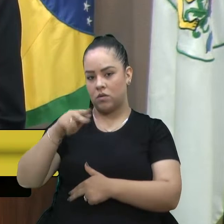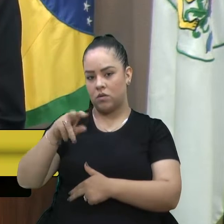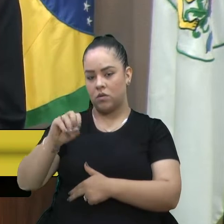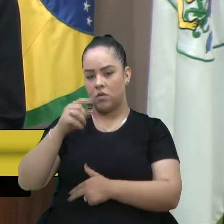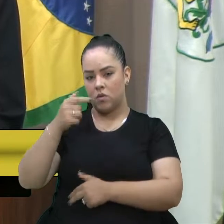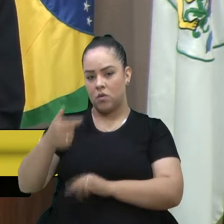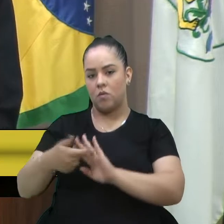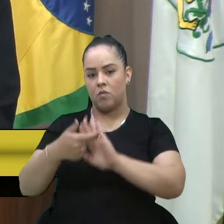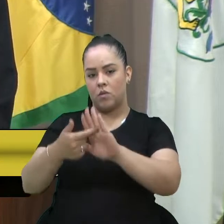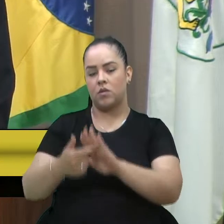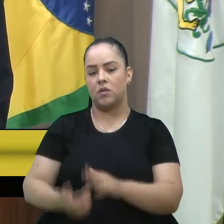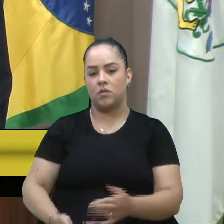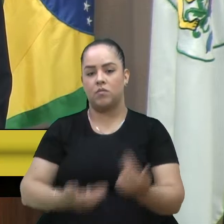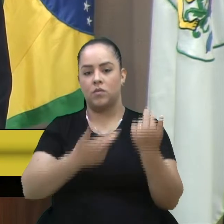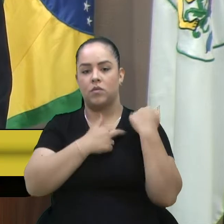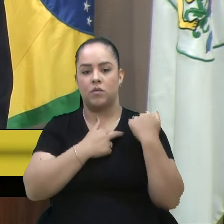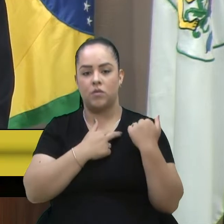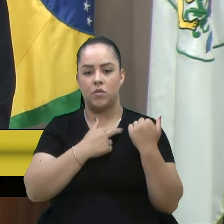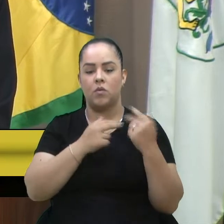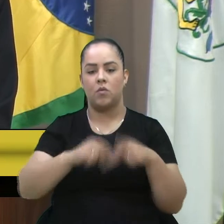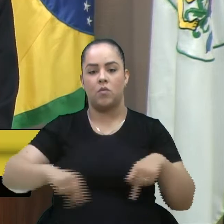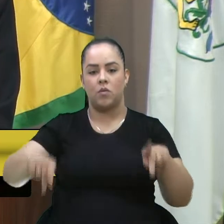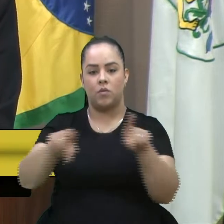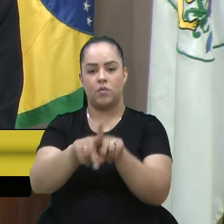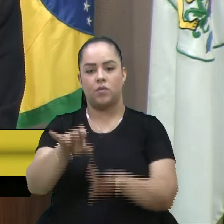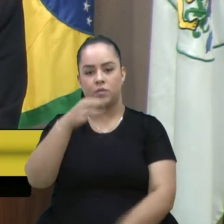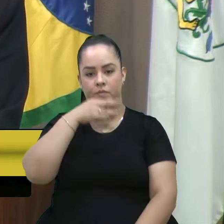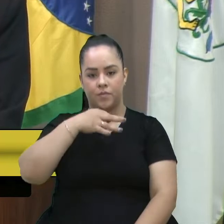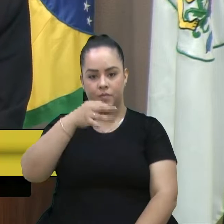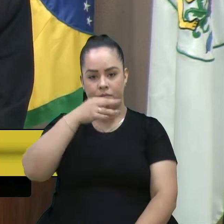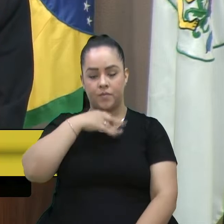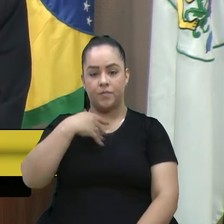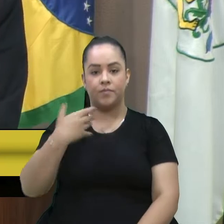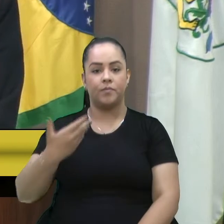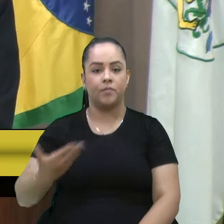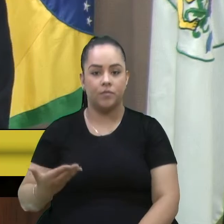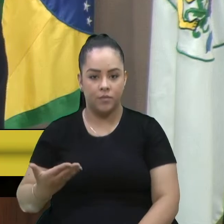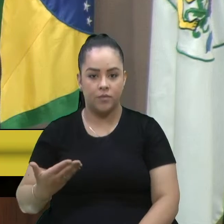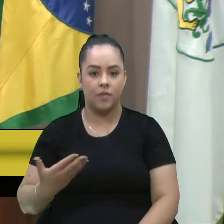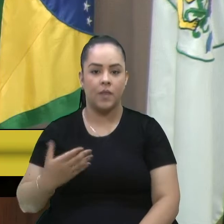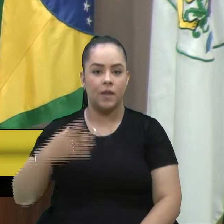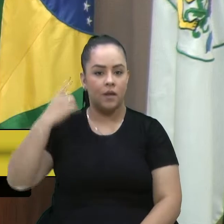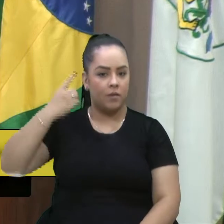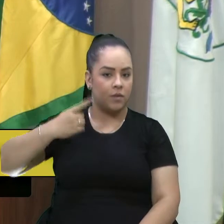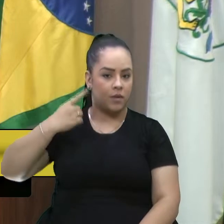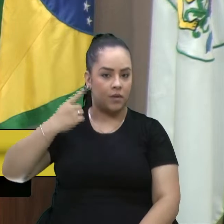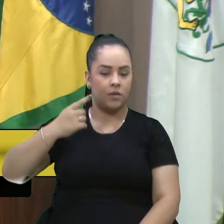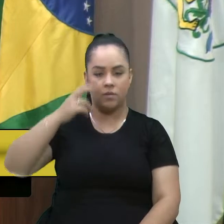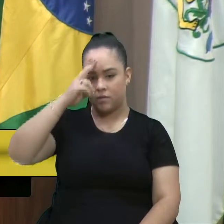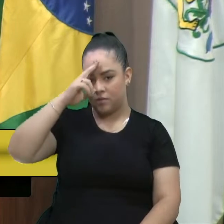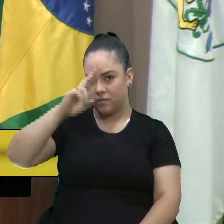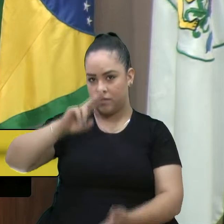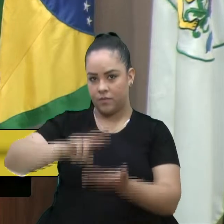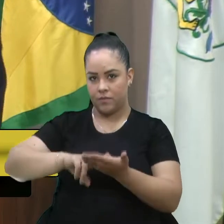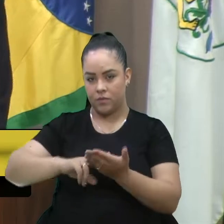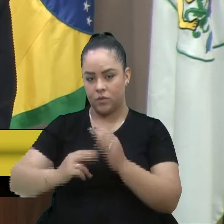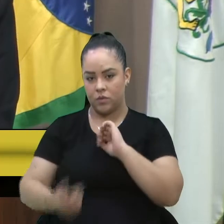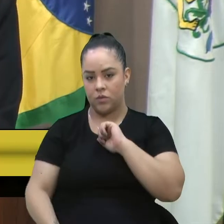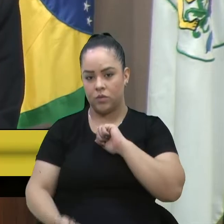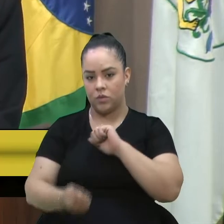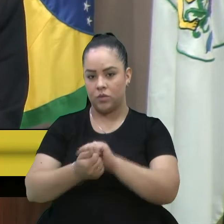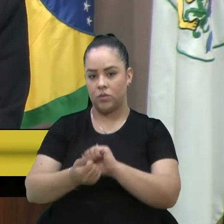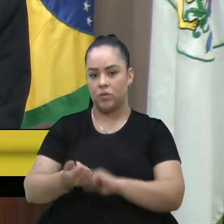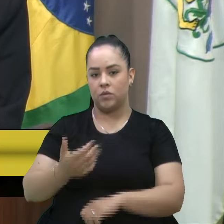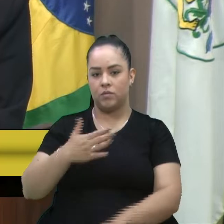esta responsabilidade com a população caixiense. Então, deputado Neri, juntamente deste